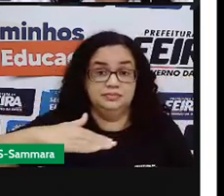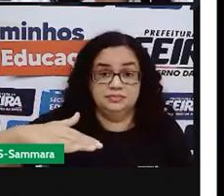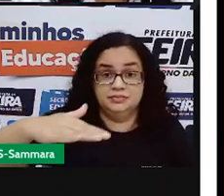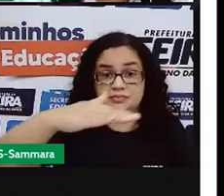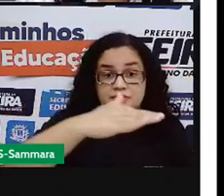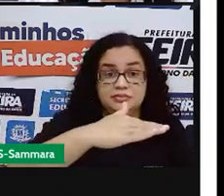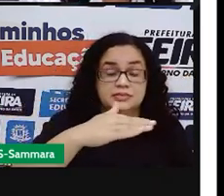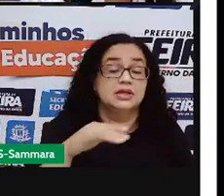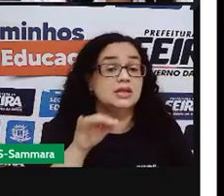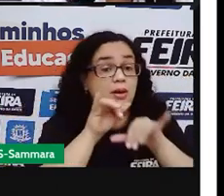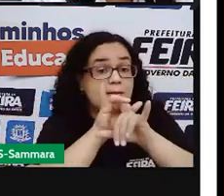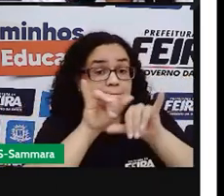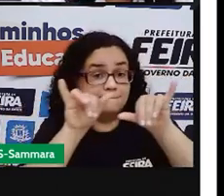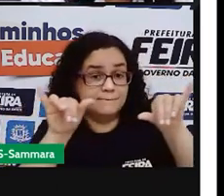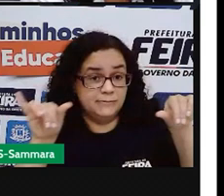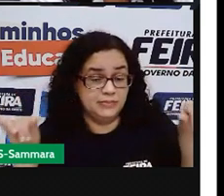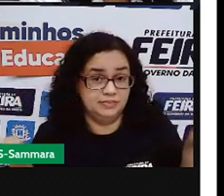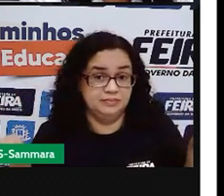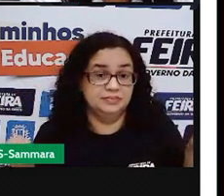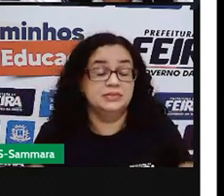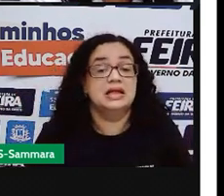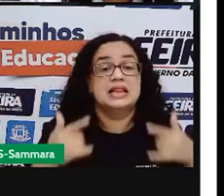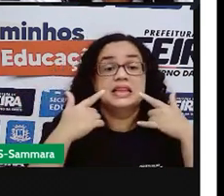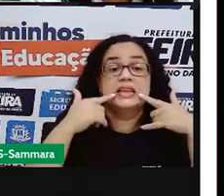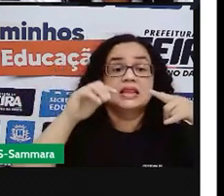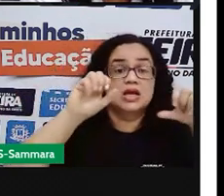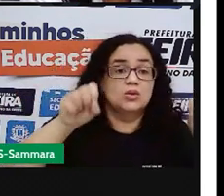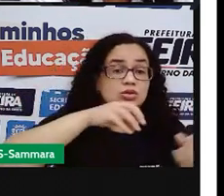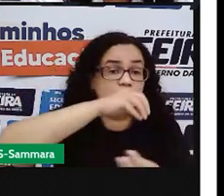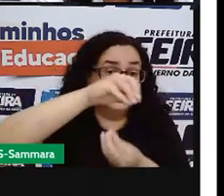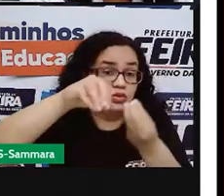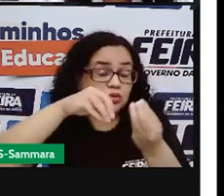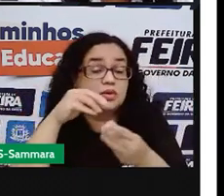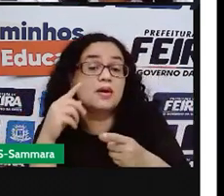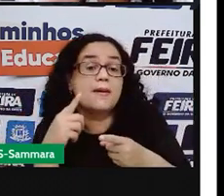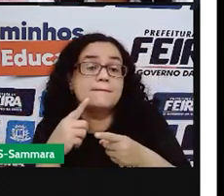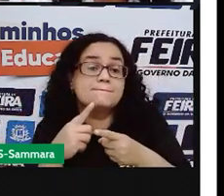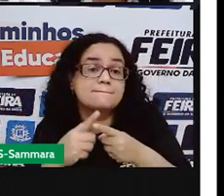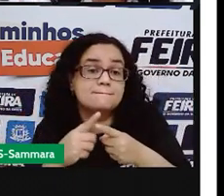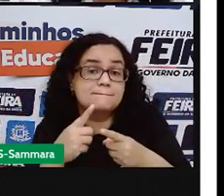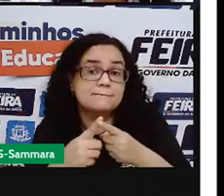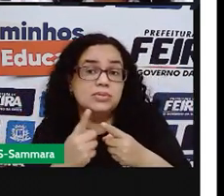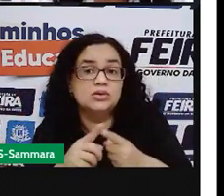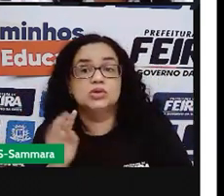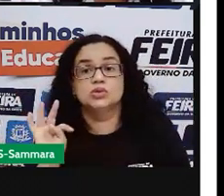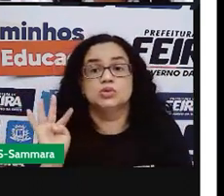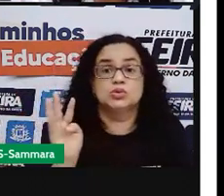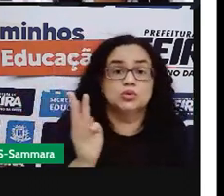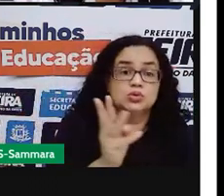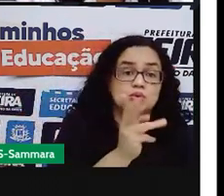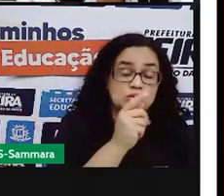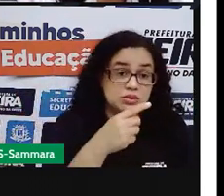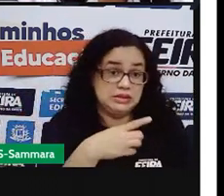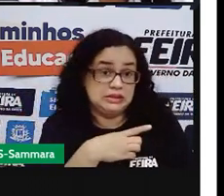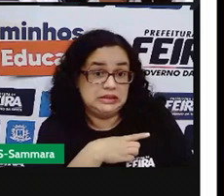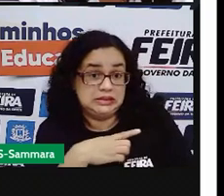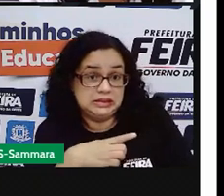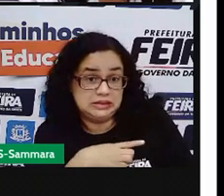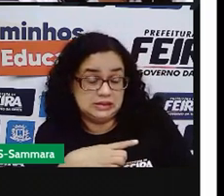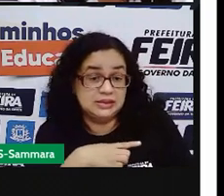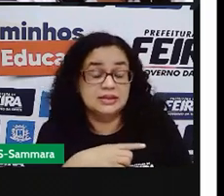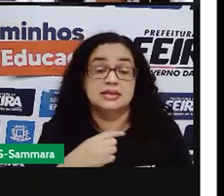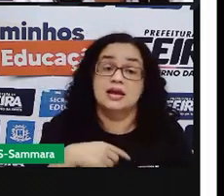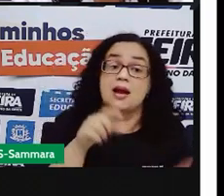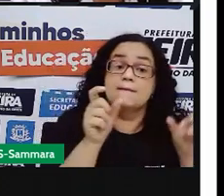Essa publicidade, ela é de linguagem mista. Por quê? Porque nós vemos todos esses itens. Nós vemos as